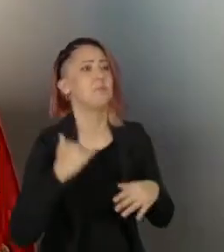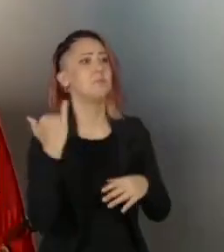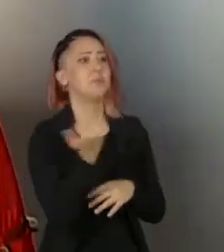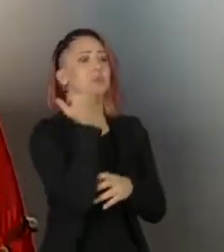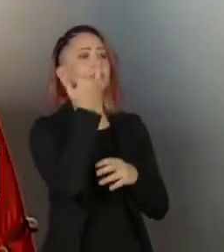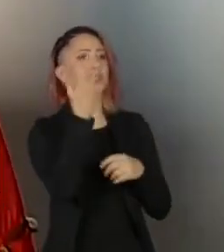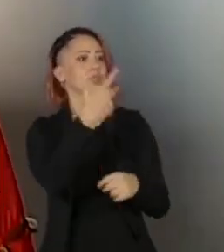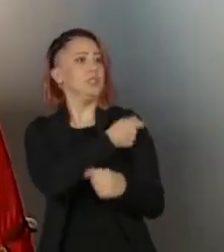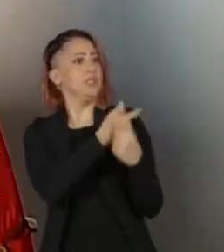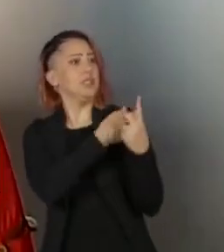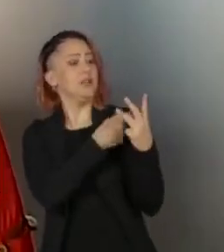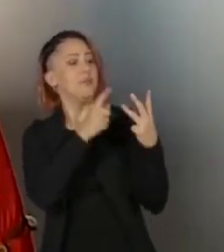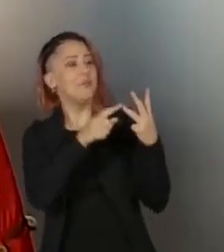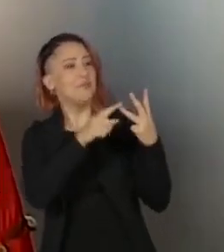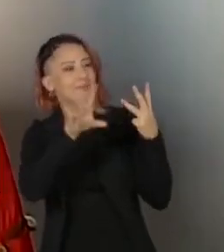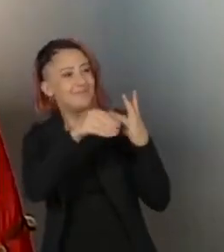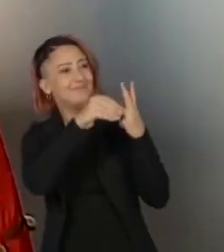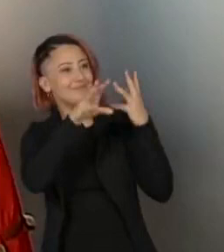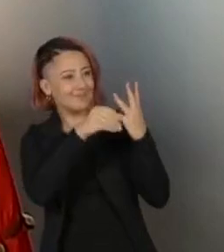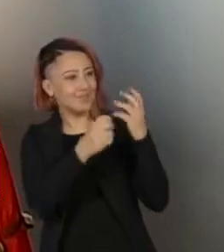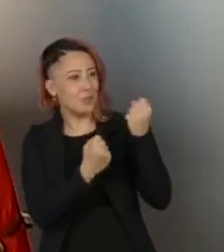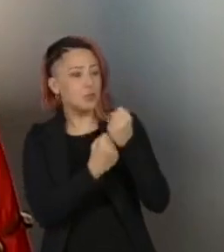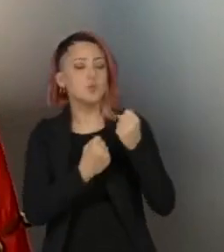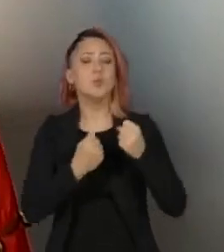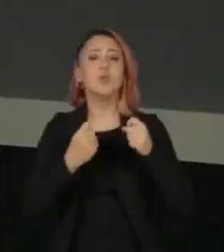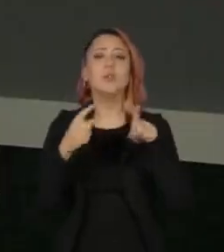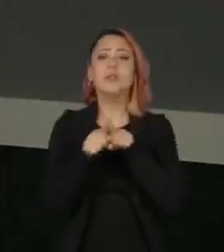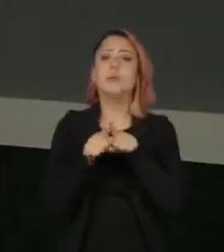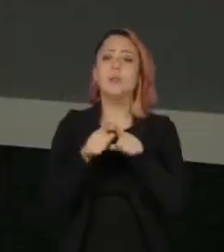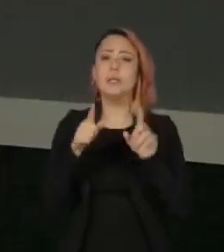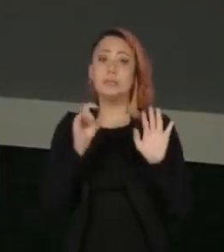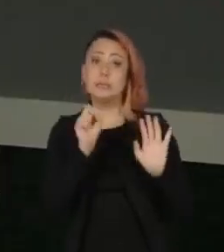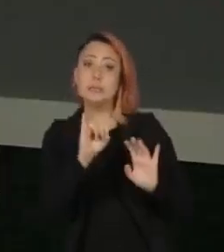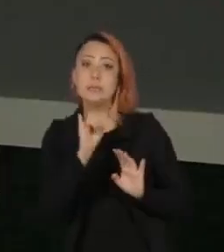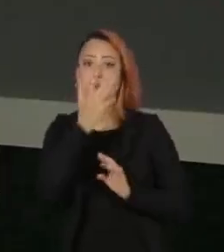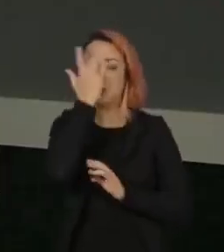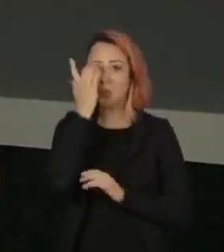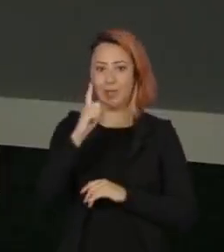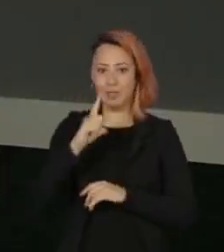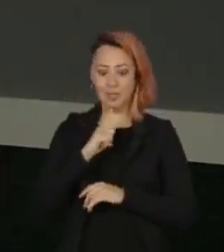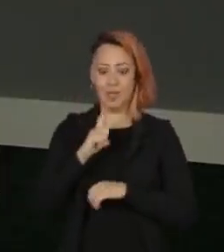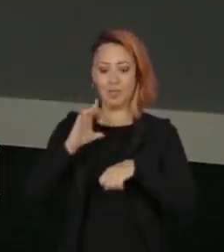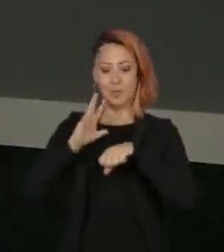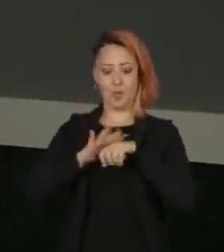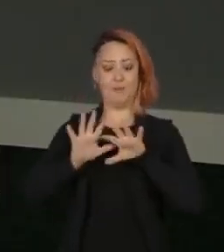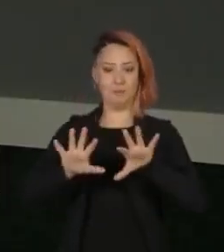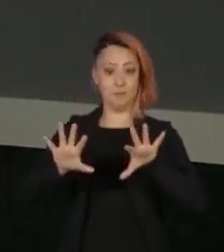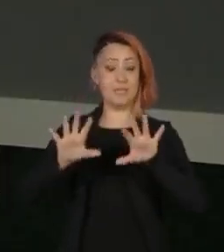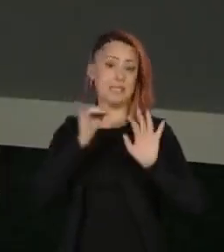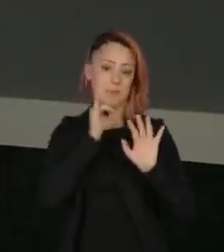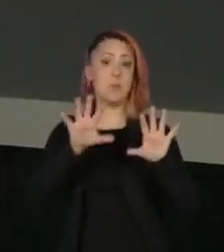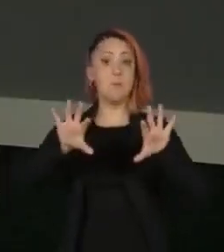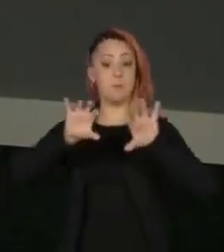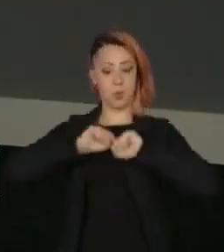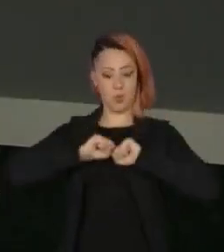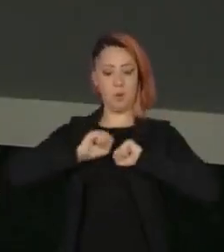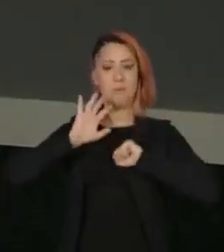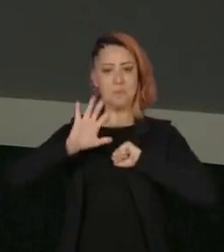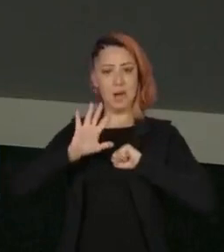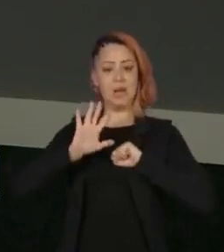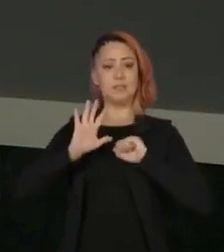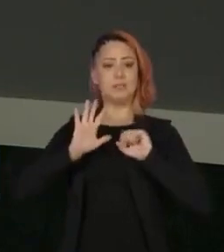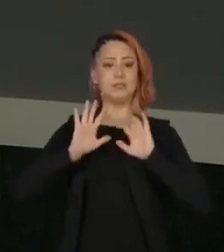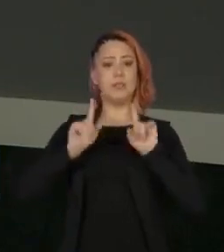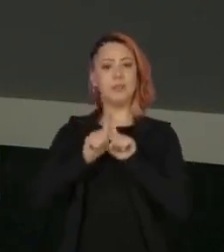reforço. E seria a possibilidade de, se ainda que a pessoa tenha a doença, ela esteja mais protegida dos